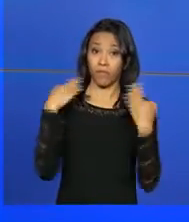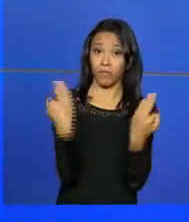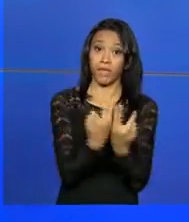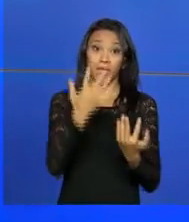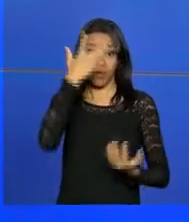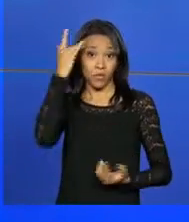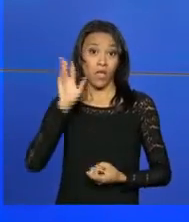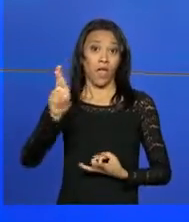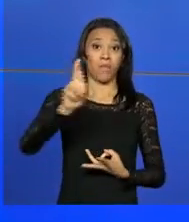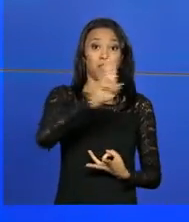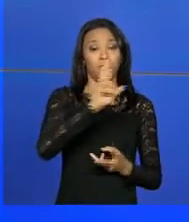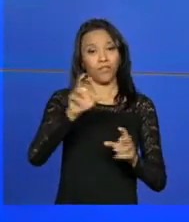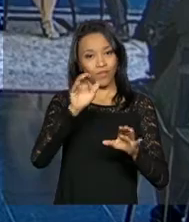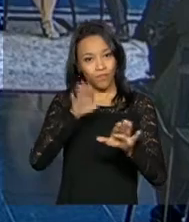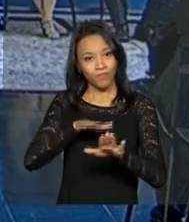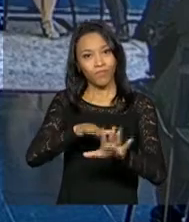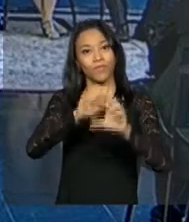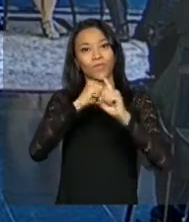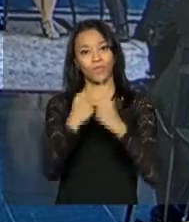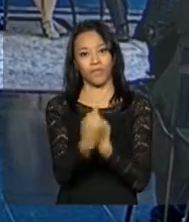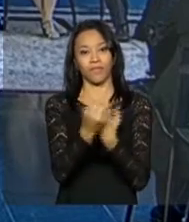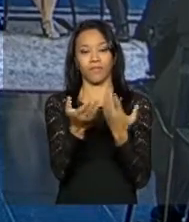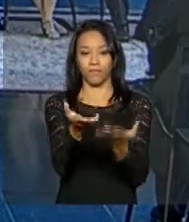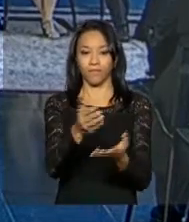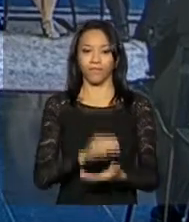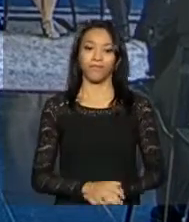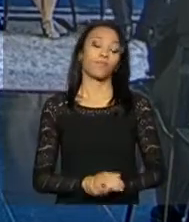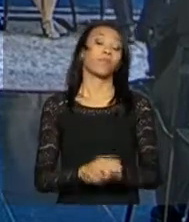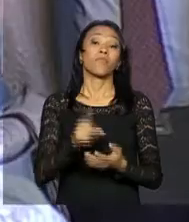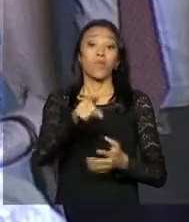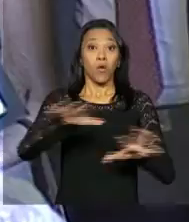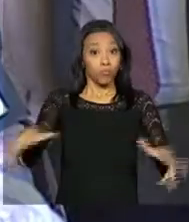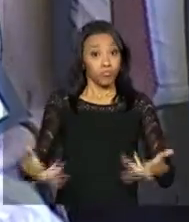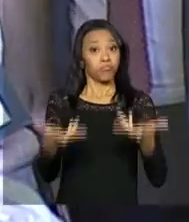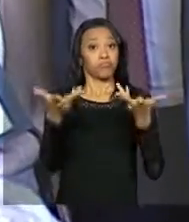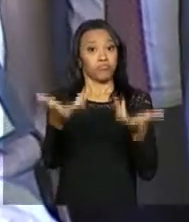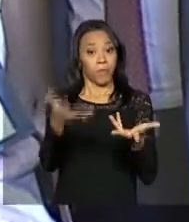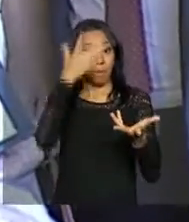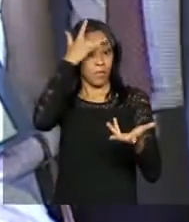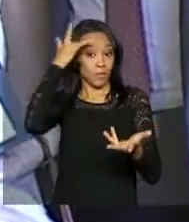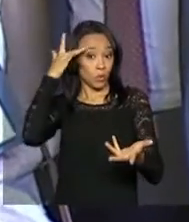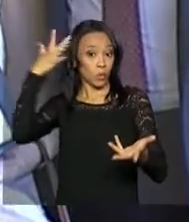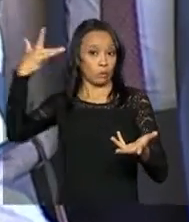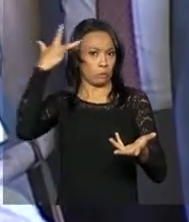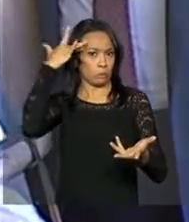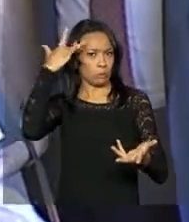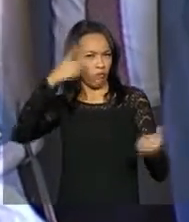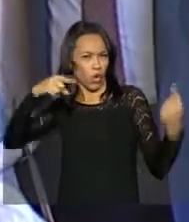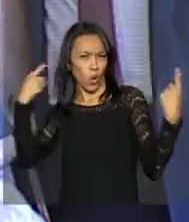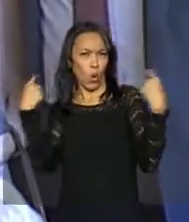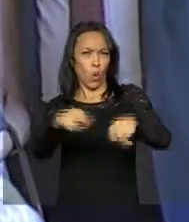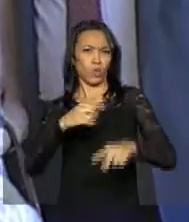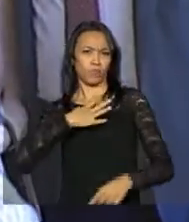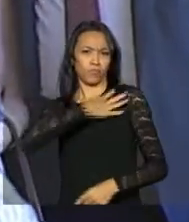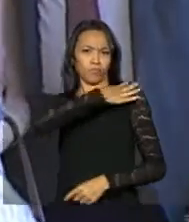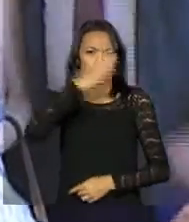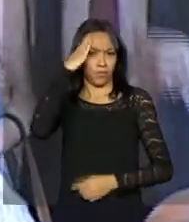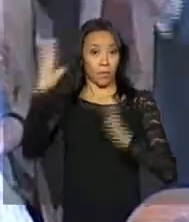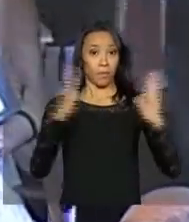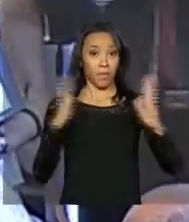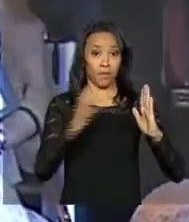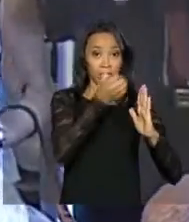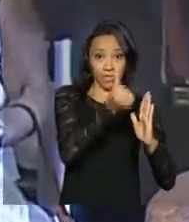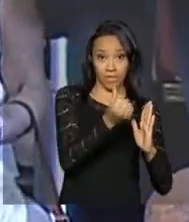movimentos sociais. O evento homenageou pessoas que se destacaram no combate à ditadura entre 1964